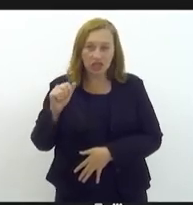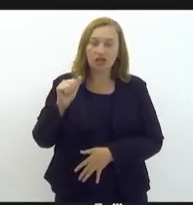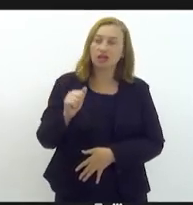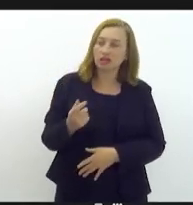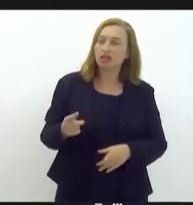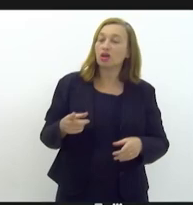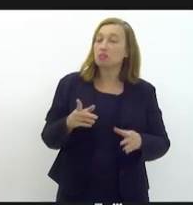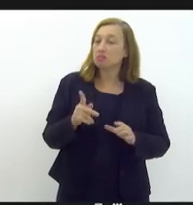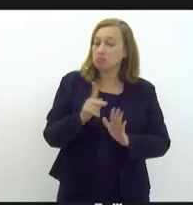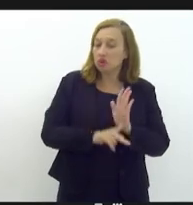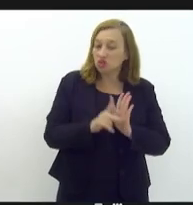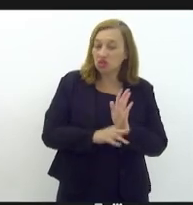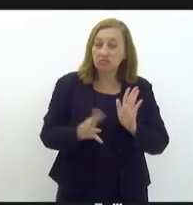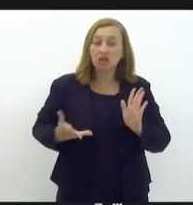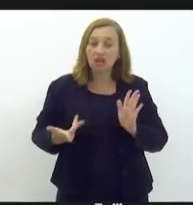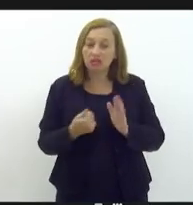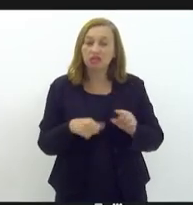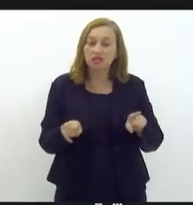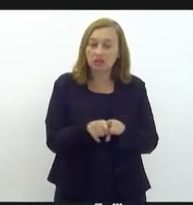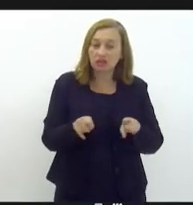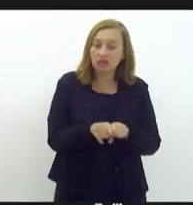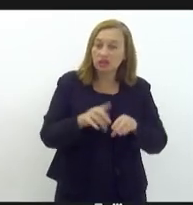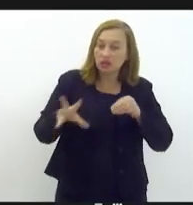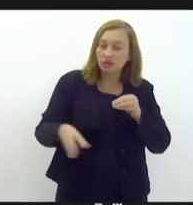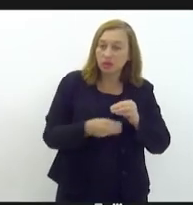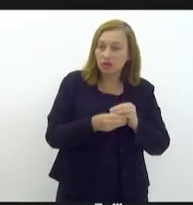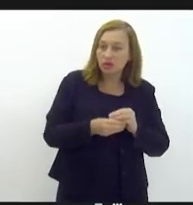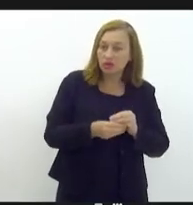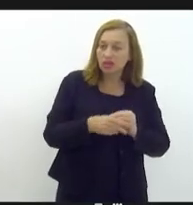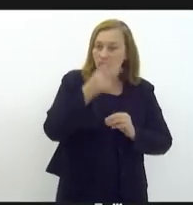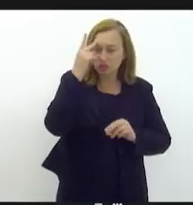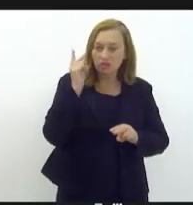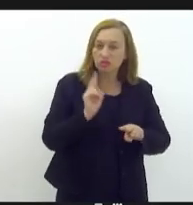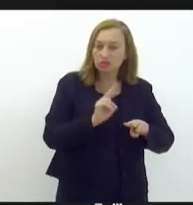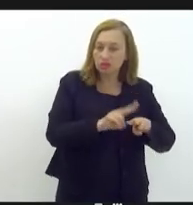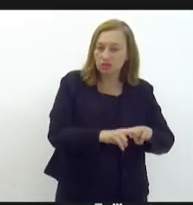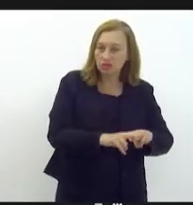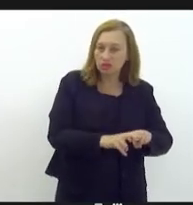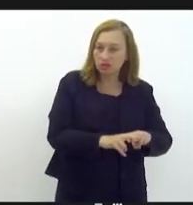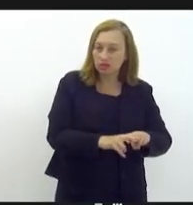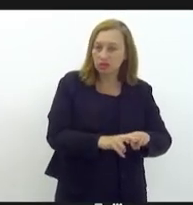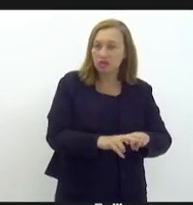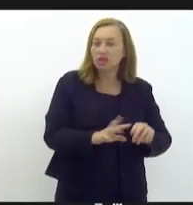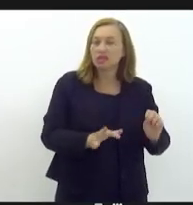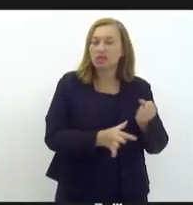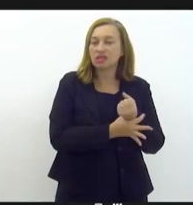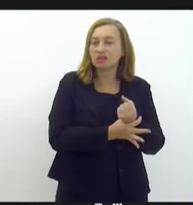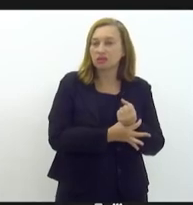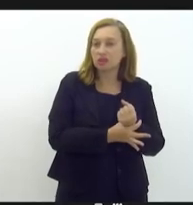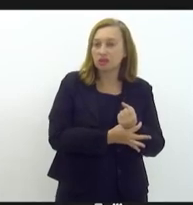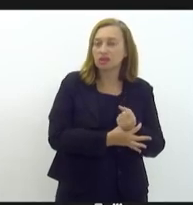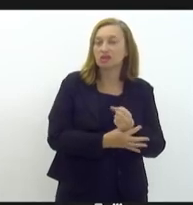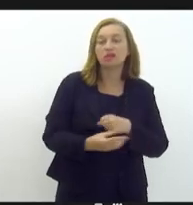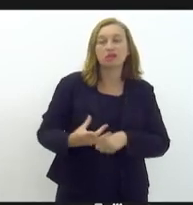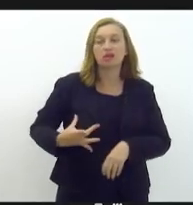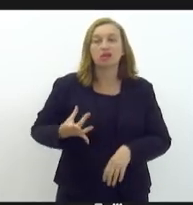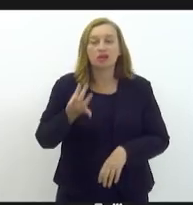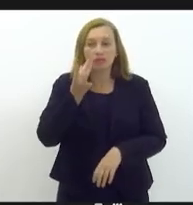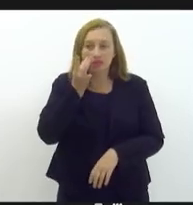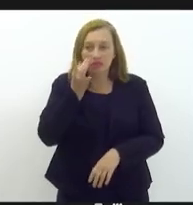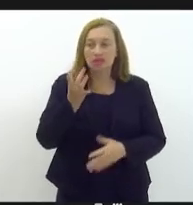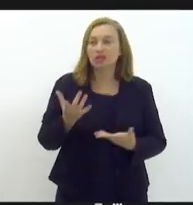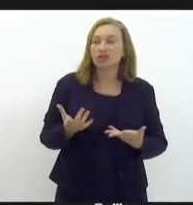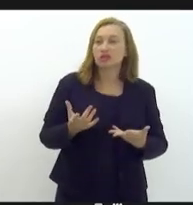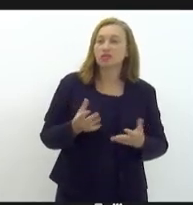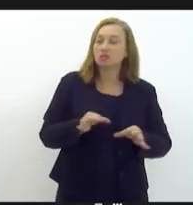projeto maravilhoso aí, para incluir os penitenciários também para participar do Segurança Presente, esse programa tão maravilhoso, está